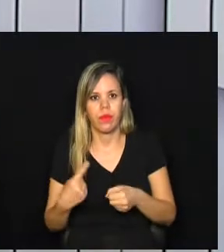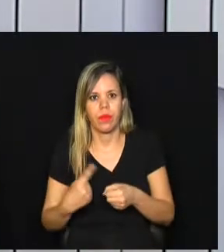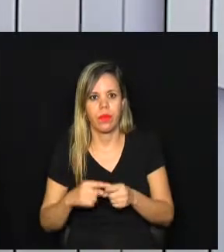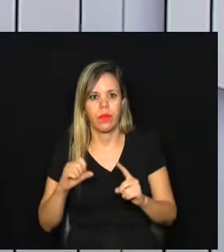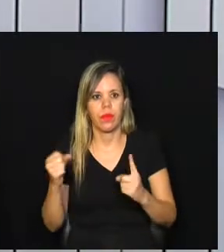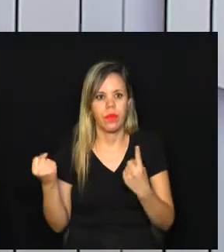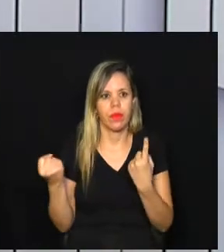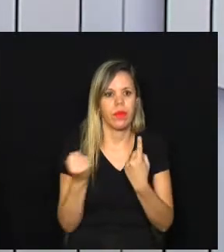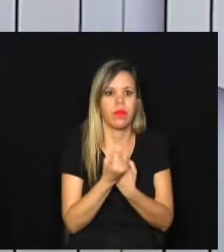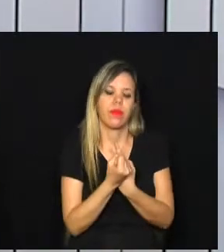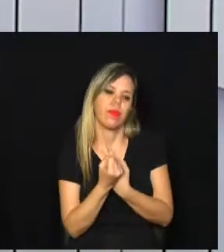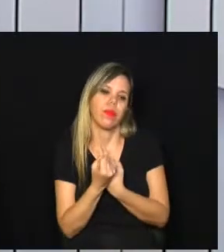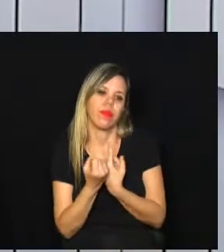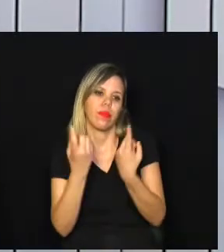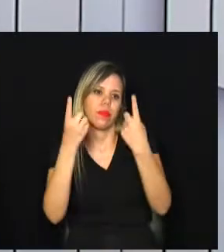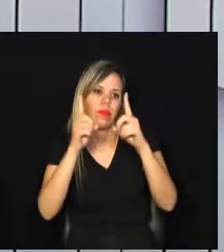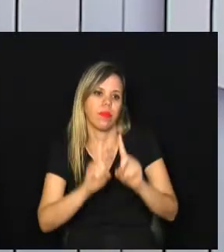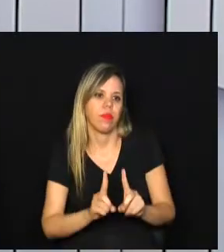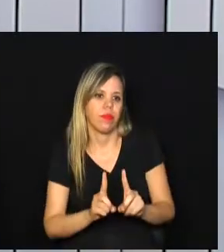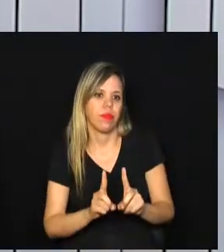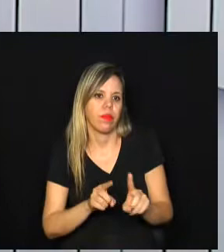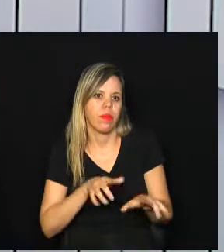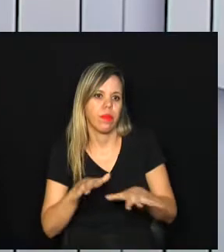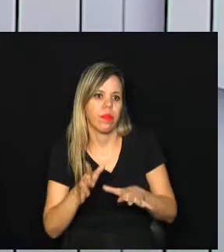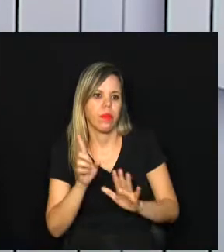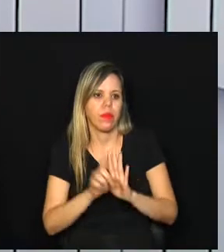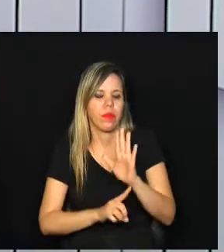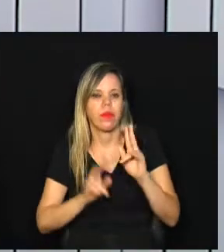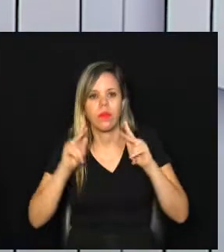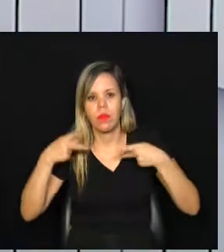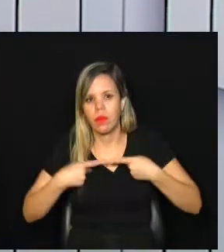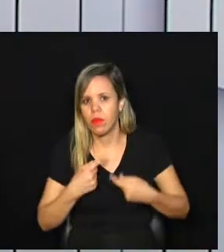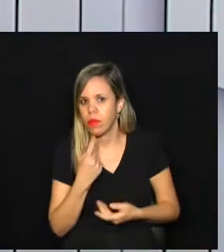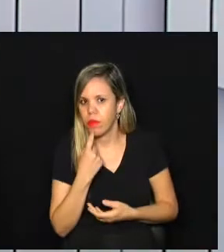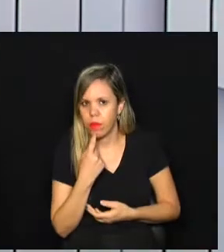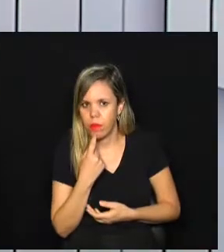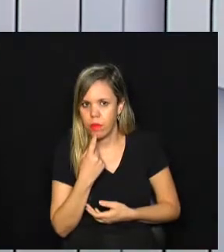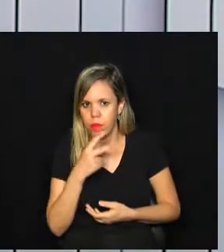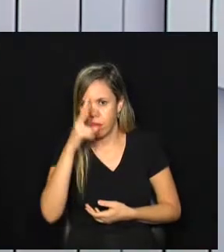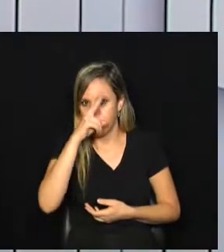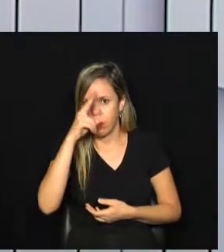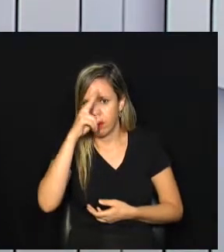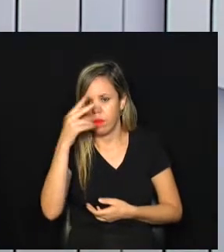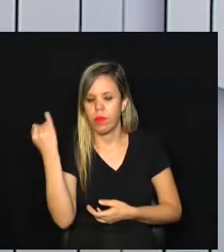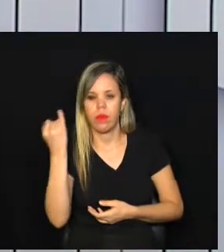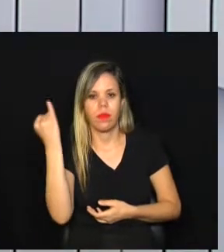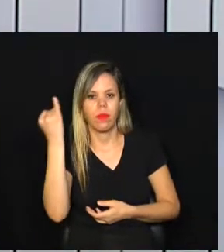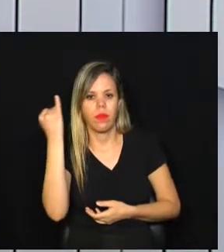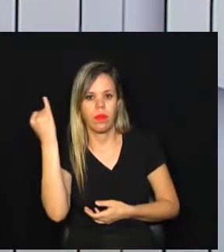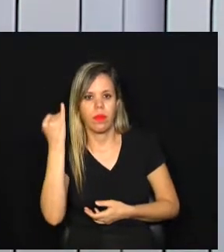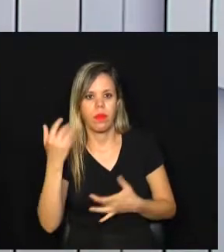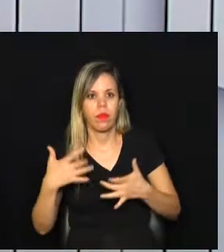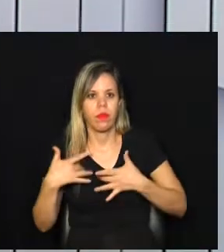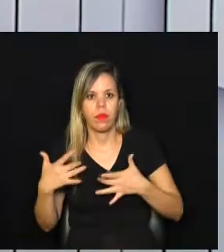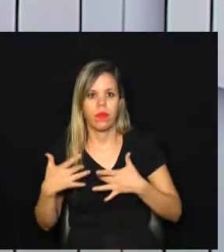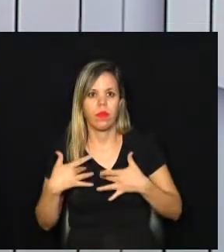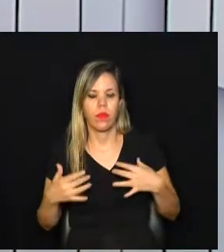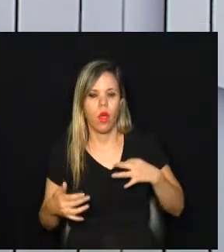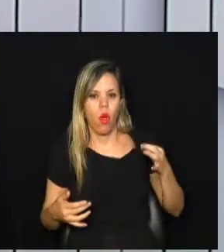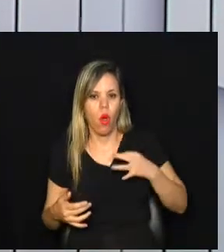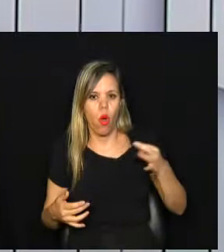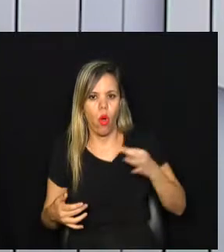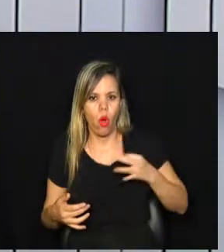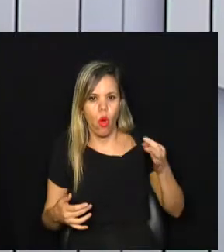Assistência Social, Pessoa com Deficiência e Direitos Humanos de Campinas lembrou da importância da doação de roupas